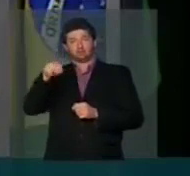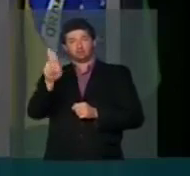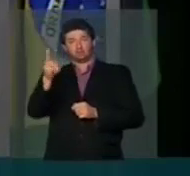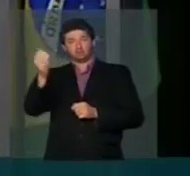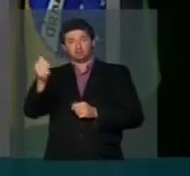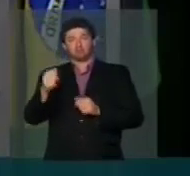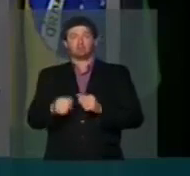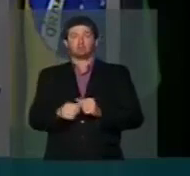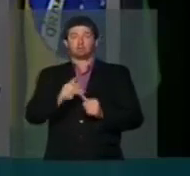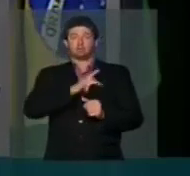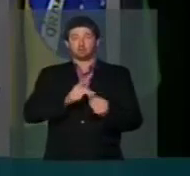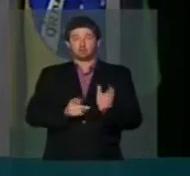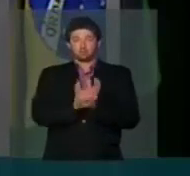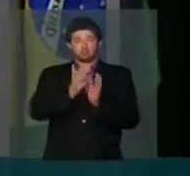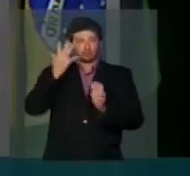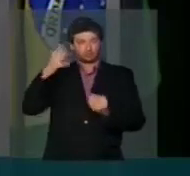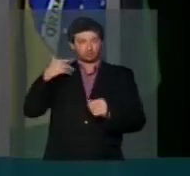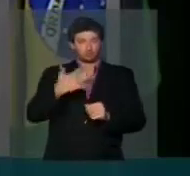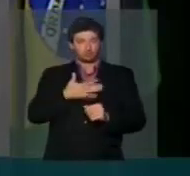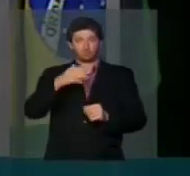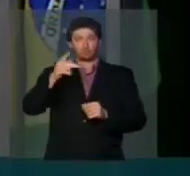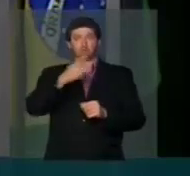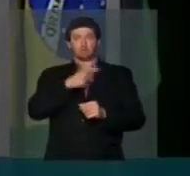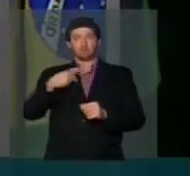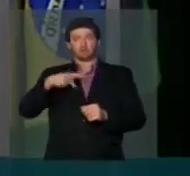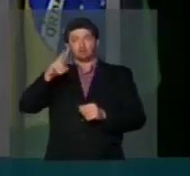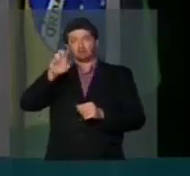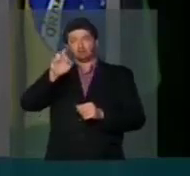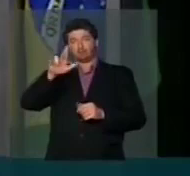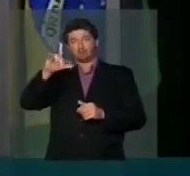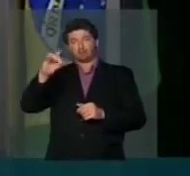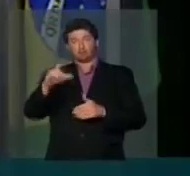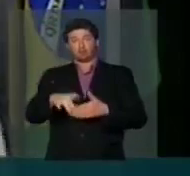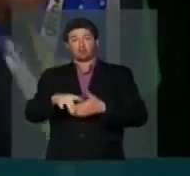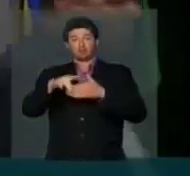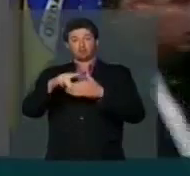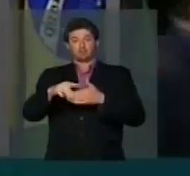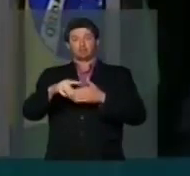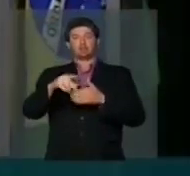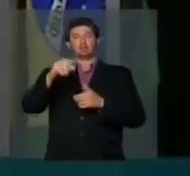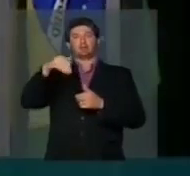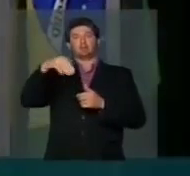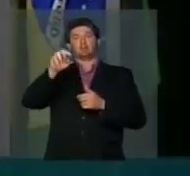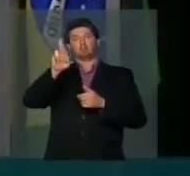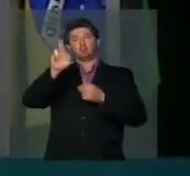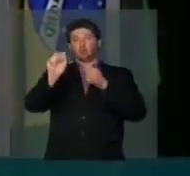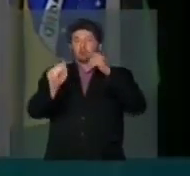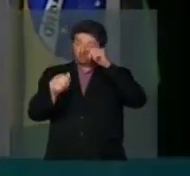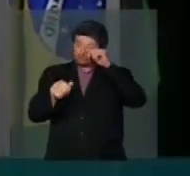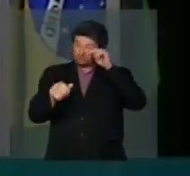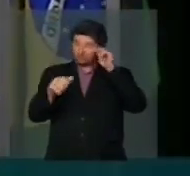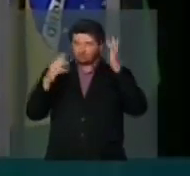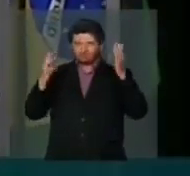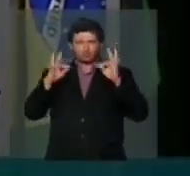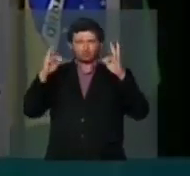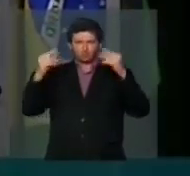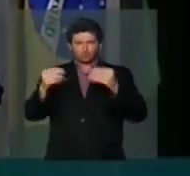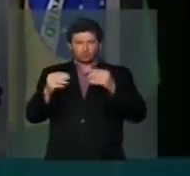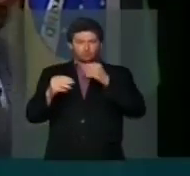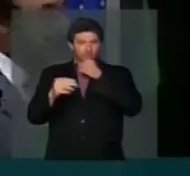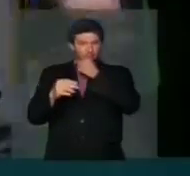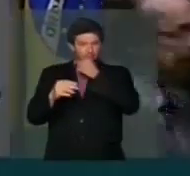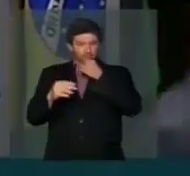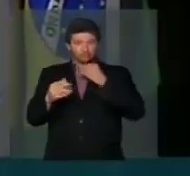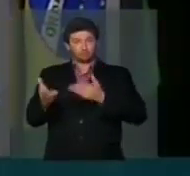o presidente do meu partido, o pastor Everaldo, o líder do meu partido, o deputado André Moura, enfim, todos vocês e